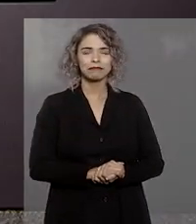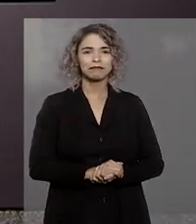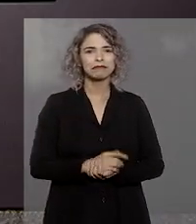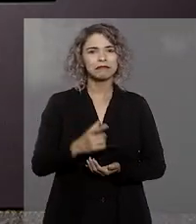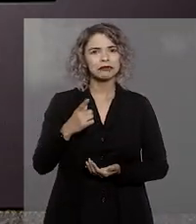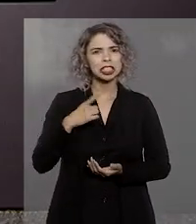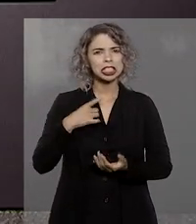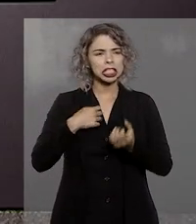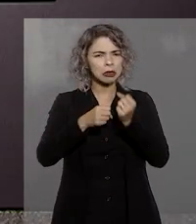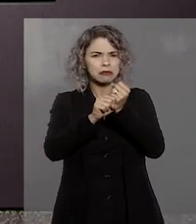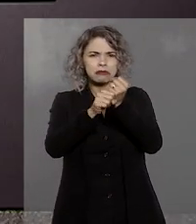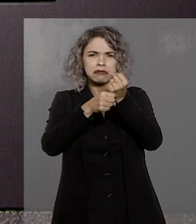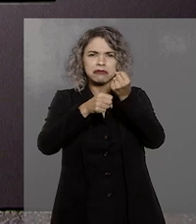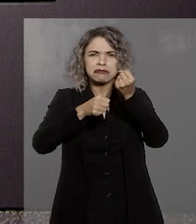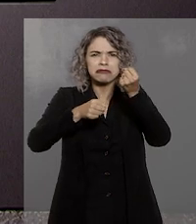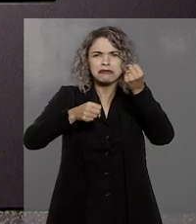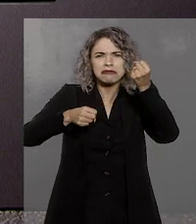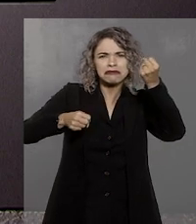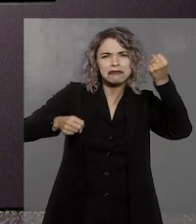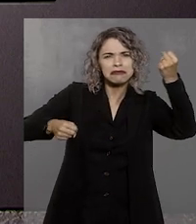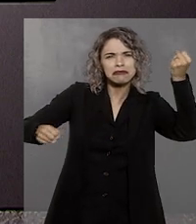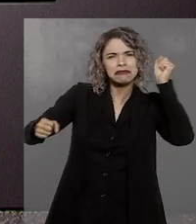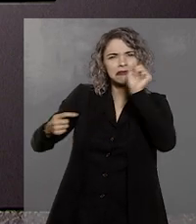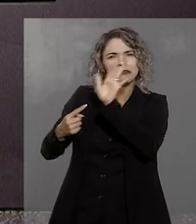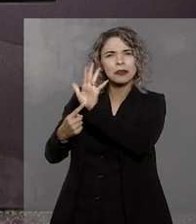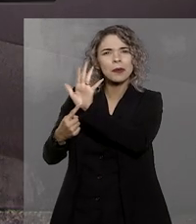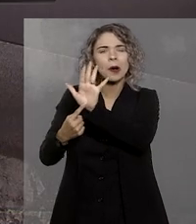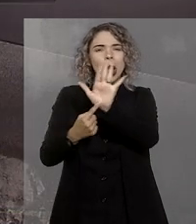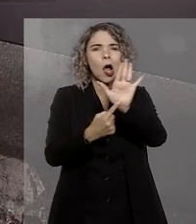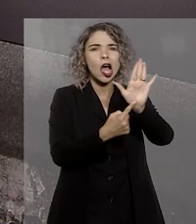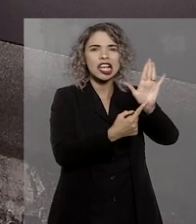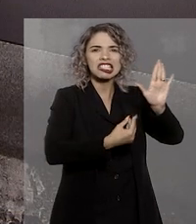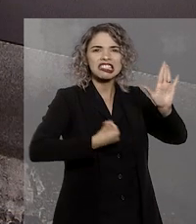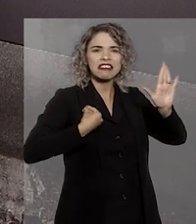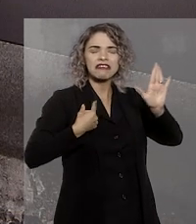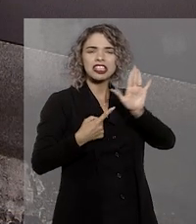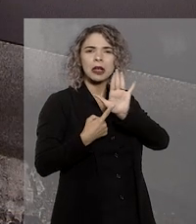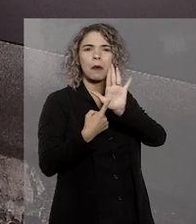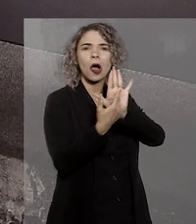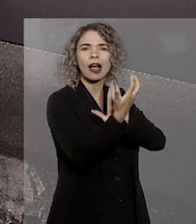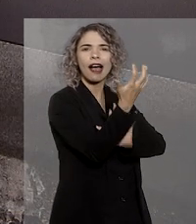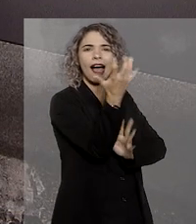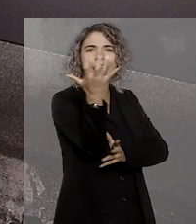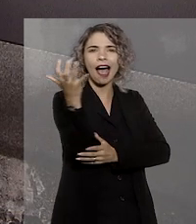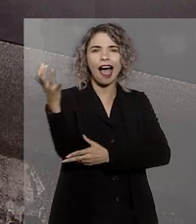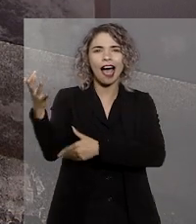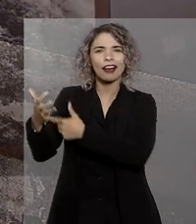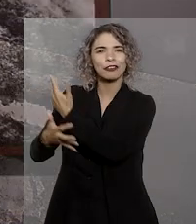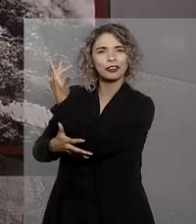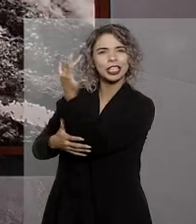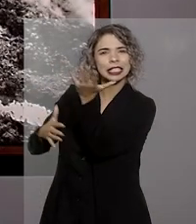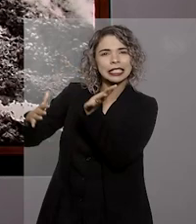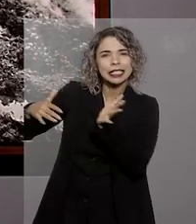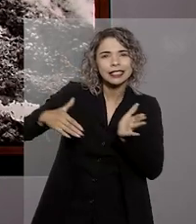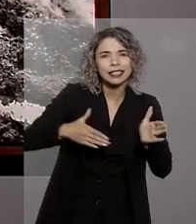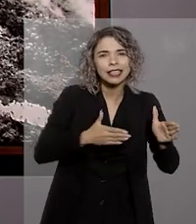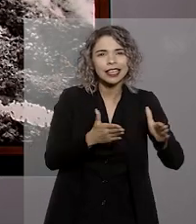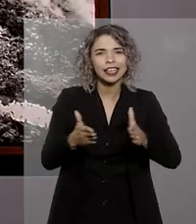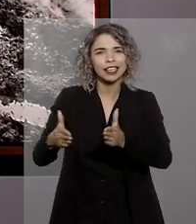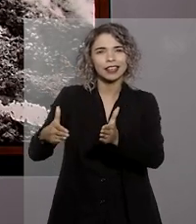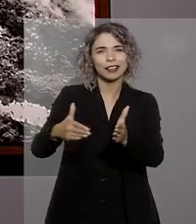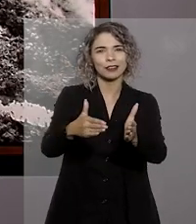A dimensão é de um ecossistema grandioso, onde a vida pulsa em árvores e flui em rios.